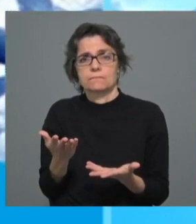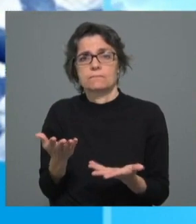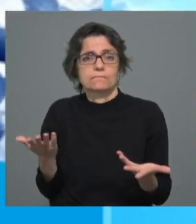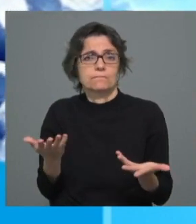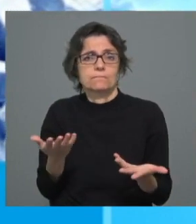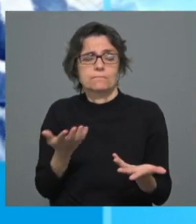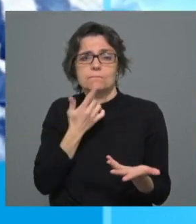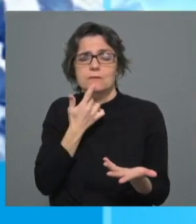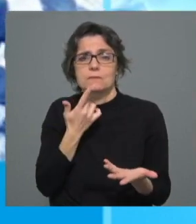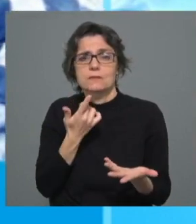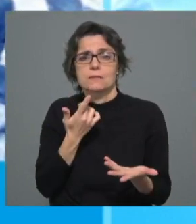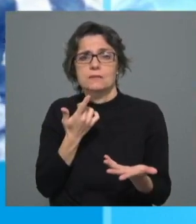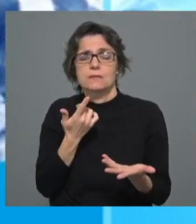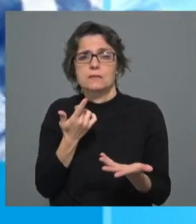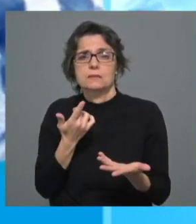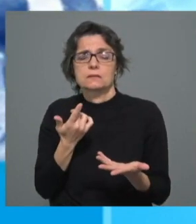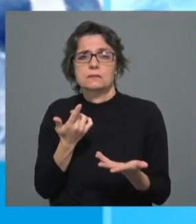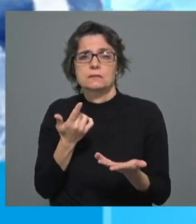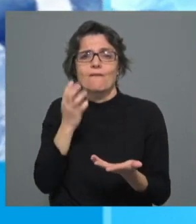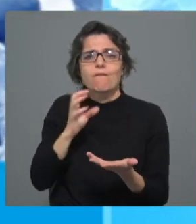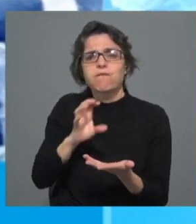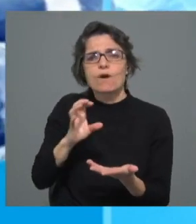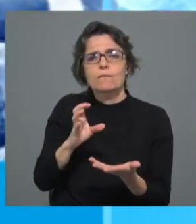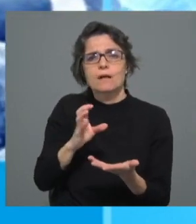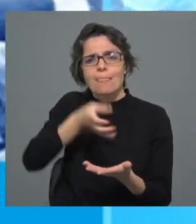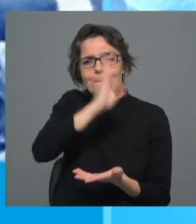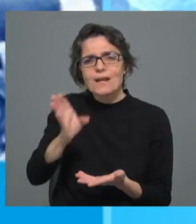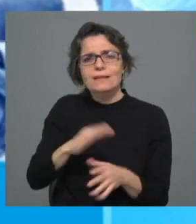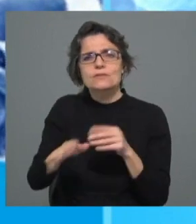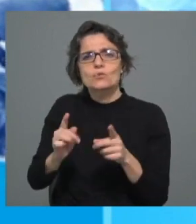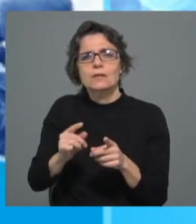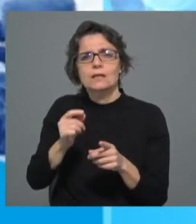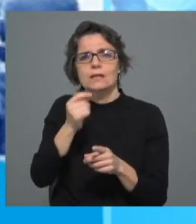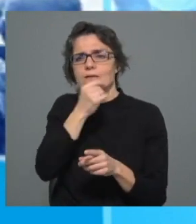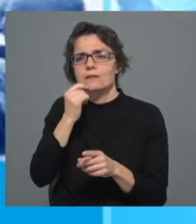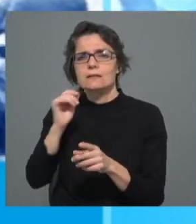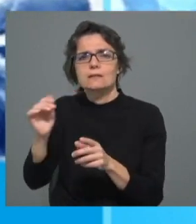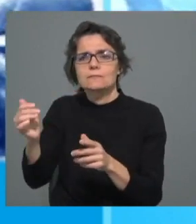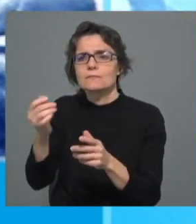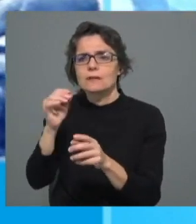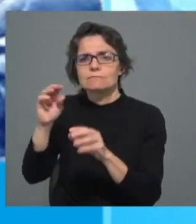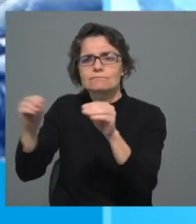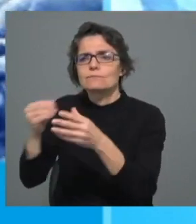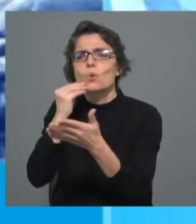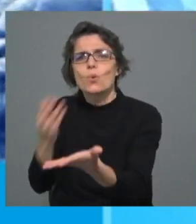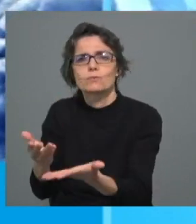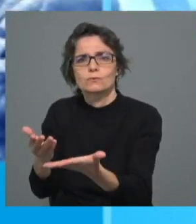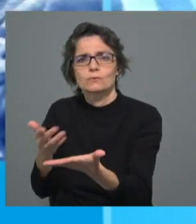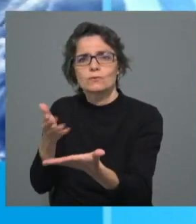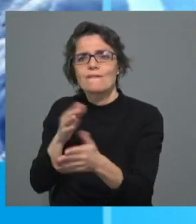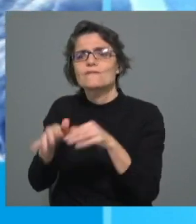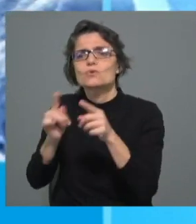pode chegar a números mais baixos ou mais altos, enfim, portanto, é preciso chegar às vítimas, não é? E, portanto, creio que isso é uma responsabilidade